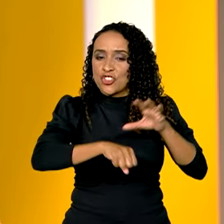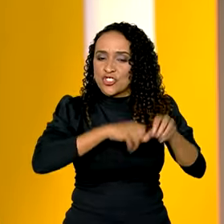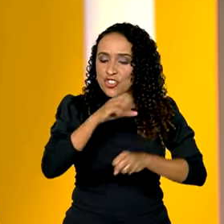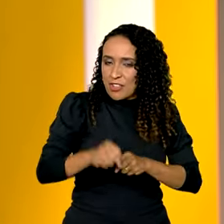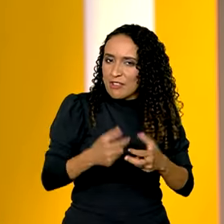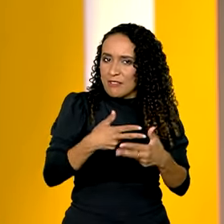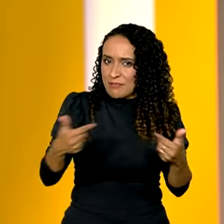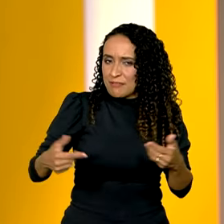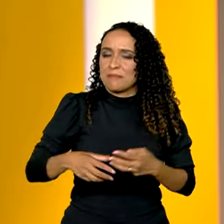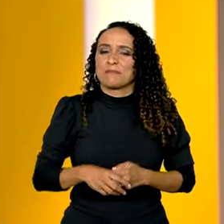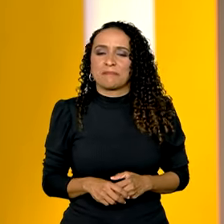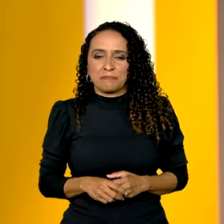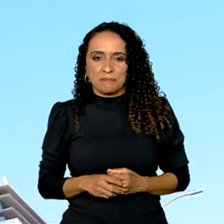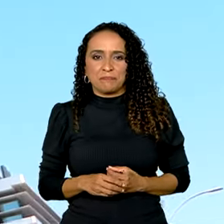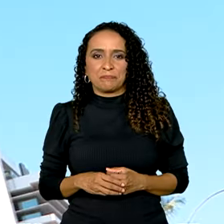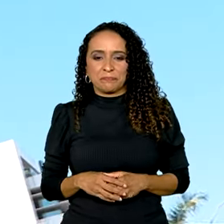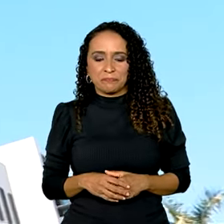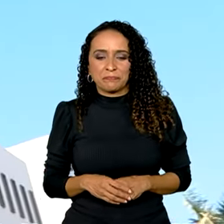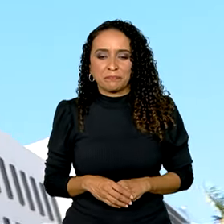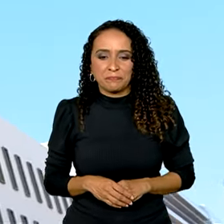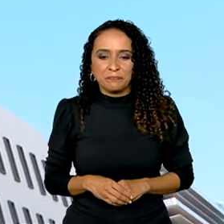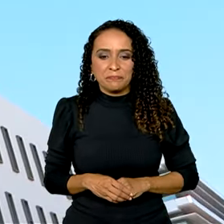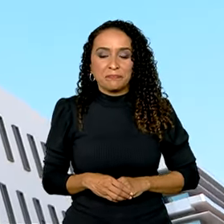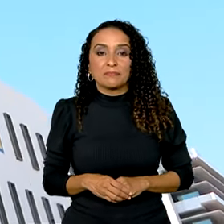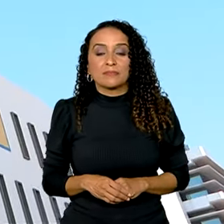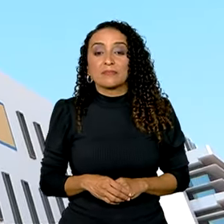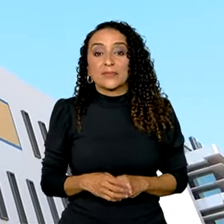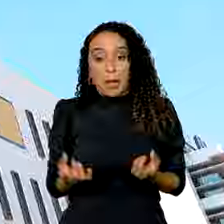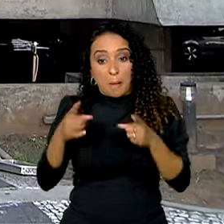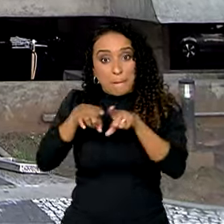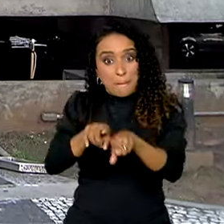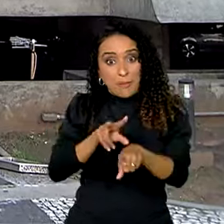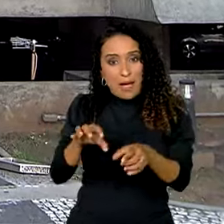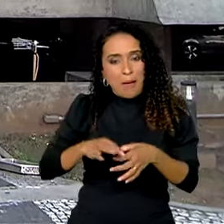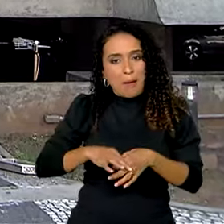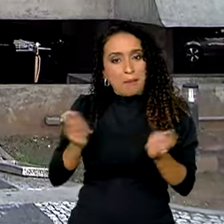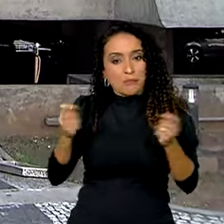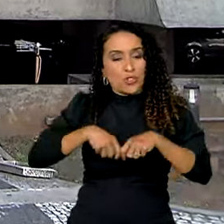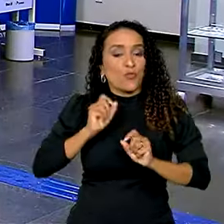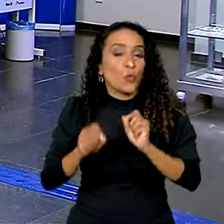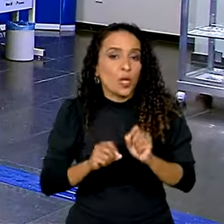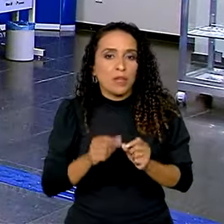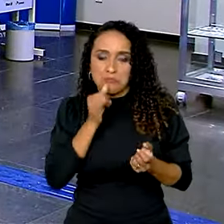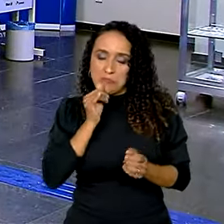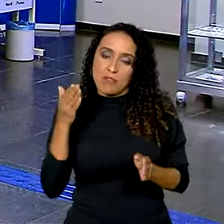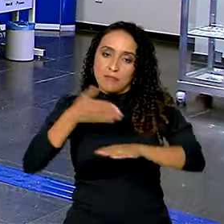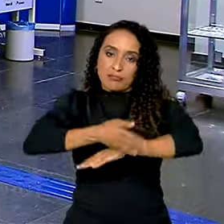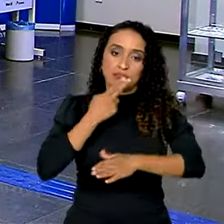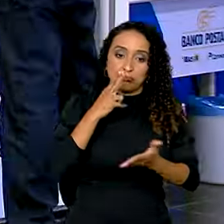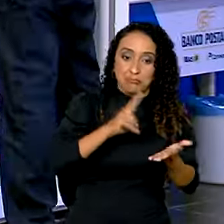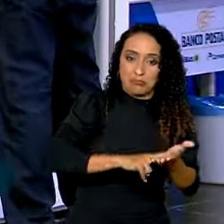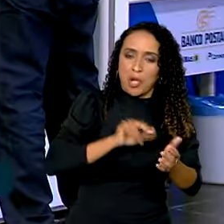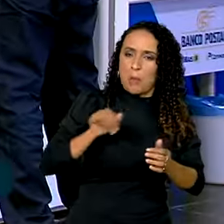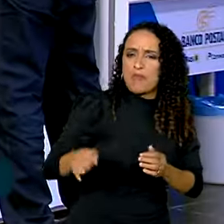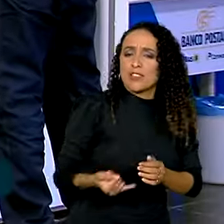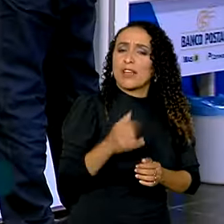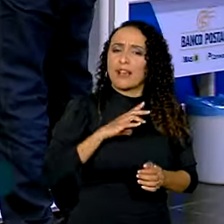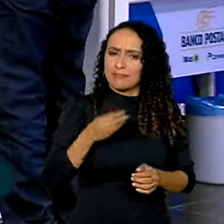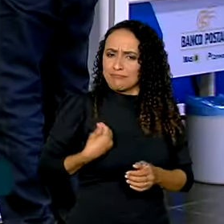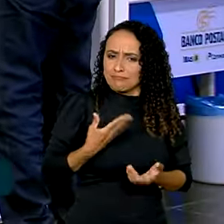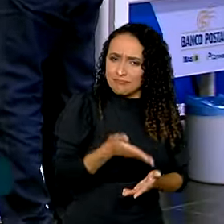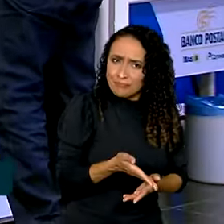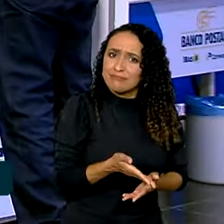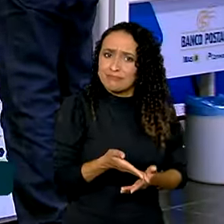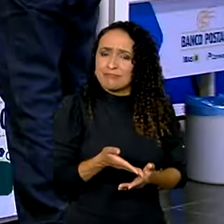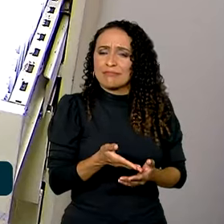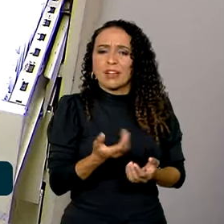de encomendas. A parceria vai permitir, por exemplo, ir aos Correios e aproveitar que já está em uma